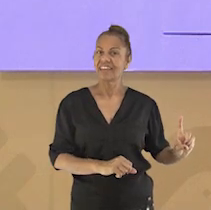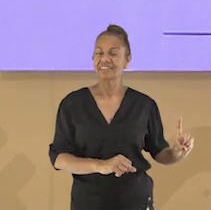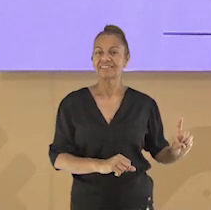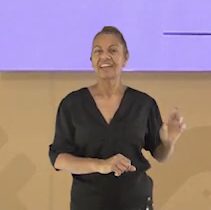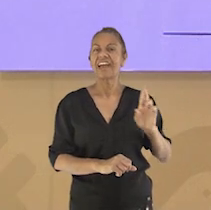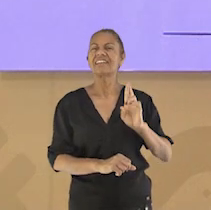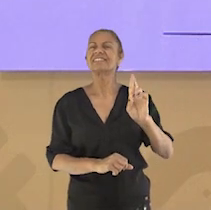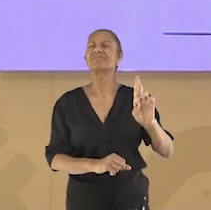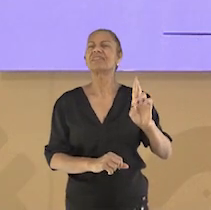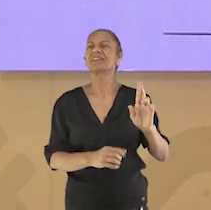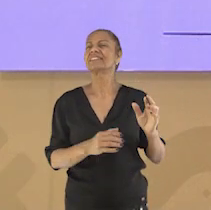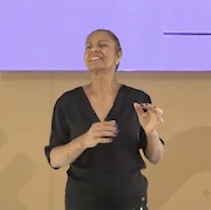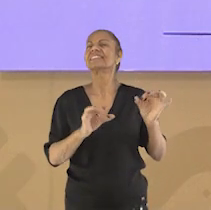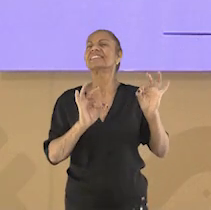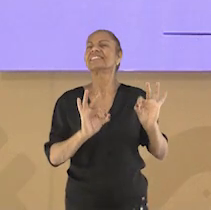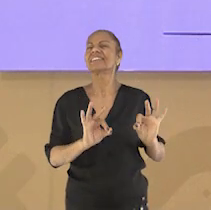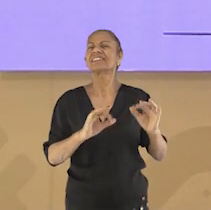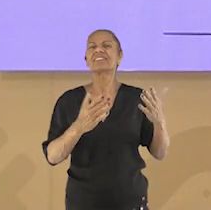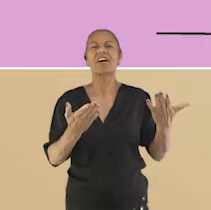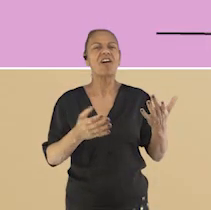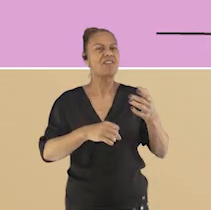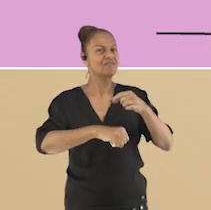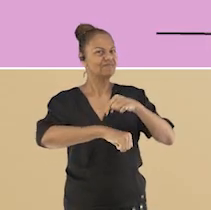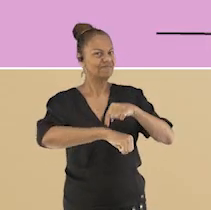Tempo para você responder.